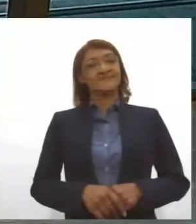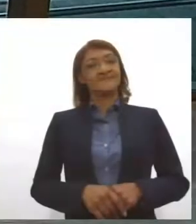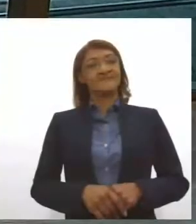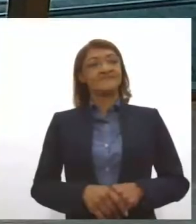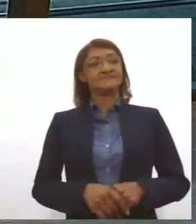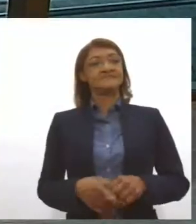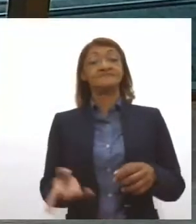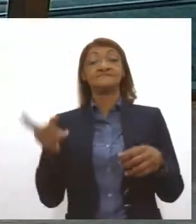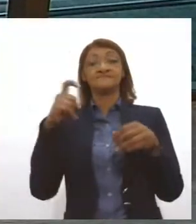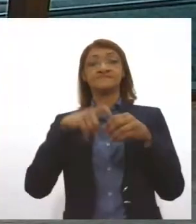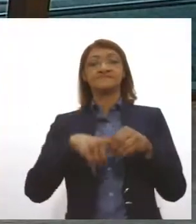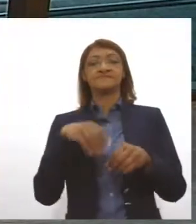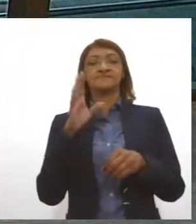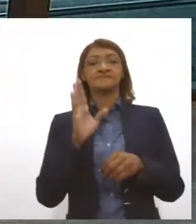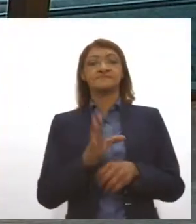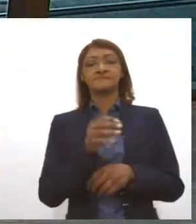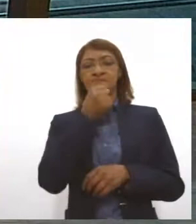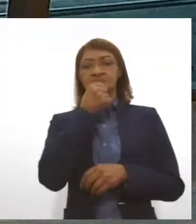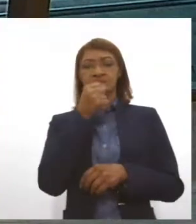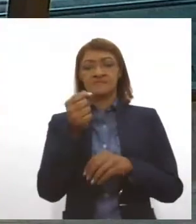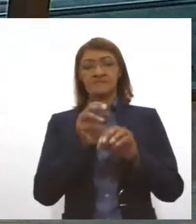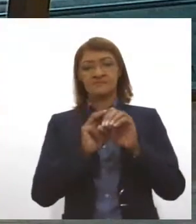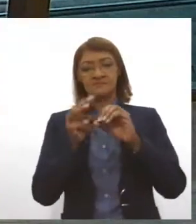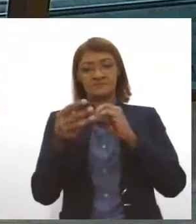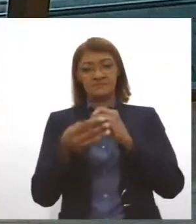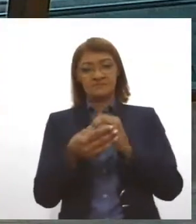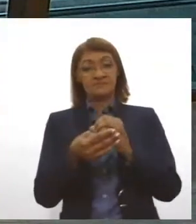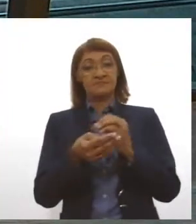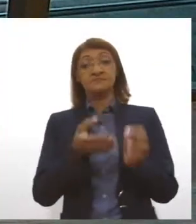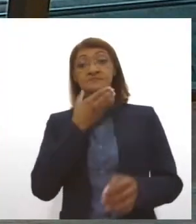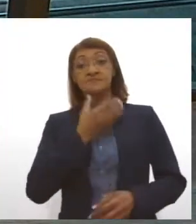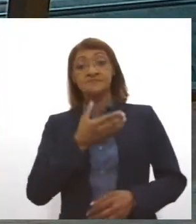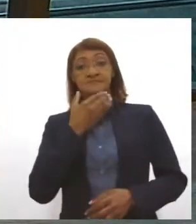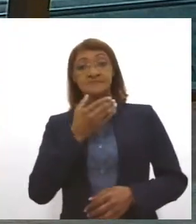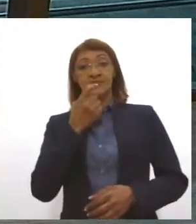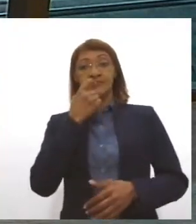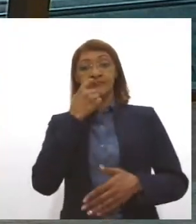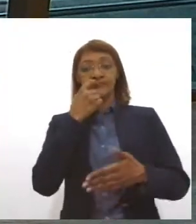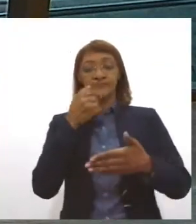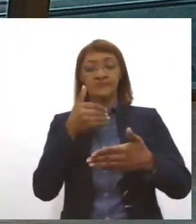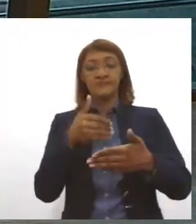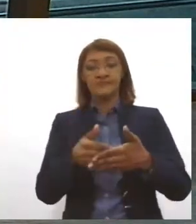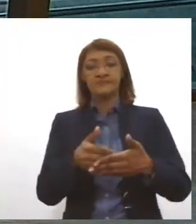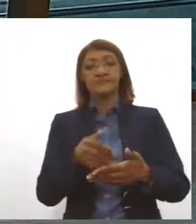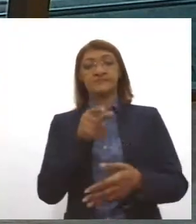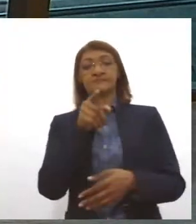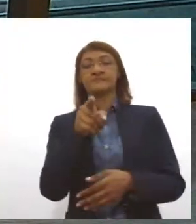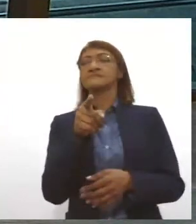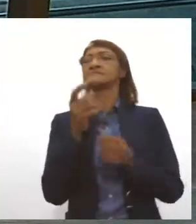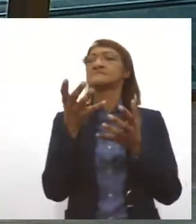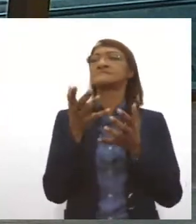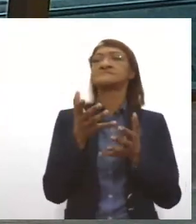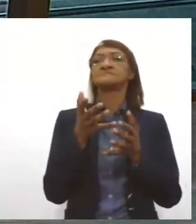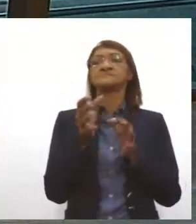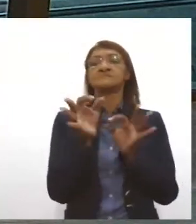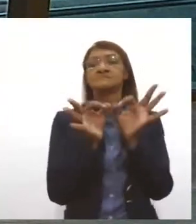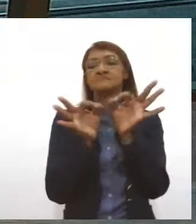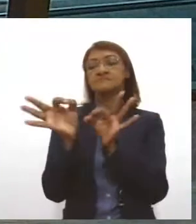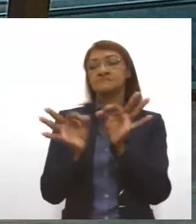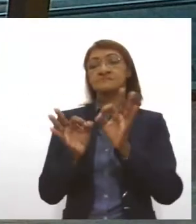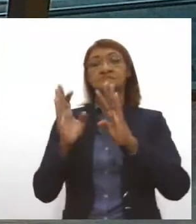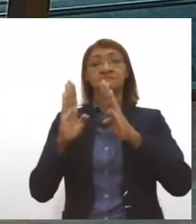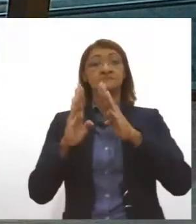Já estamos de volta com o Jornal da Lésia. Olha, o Natal chegando, né? Você que pensa em fazer as arrumações em casa,